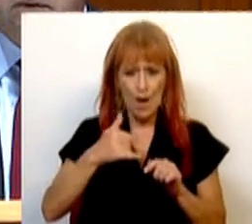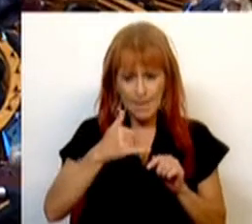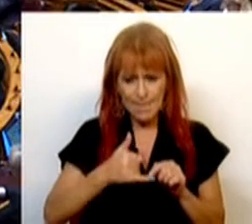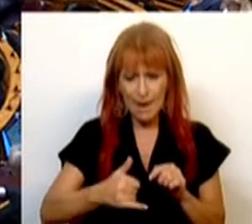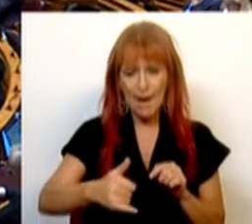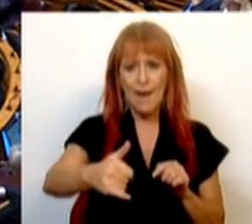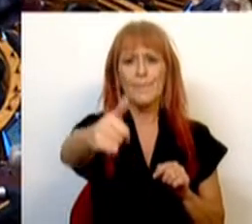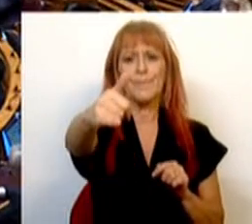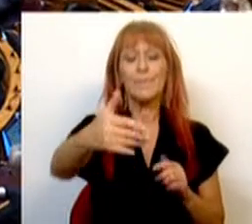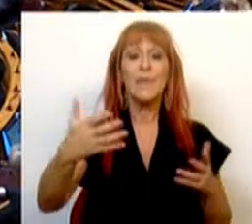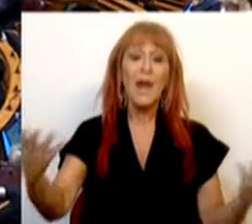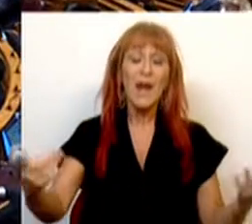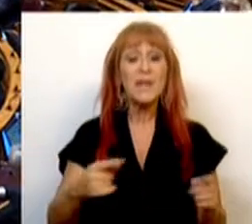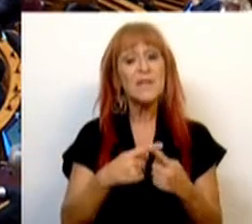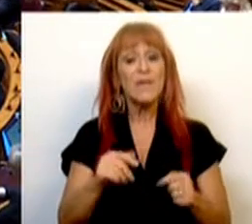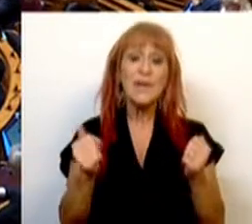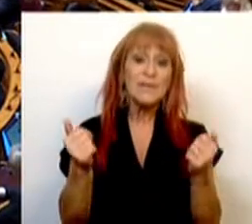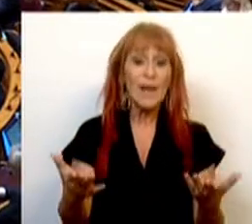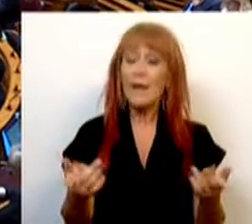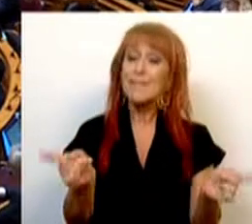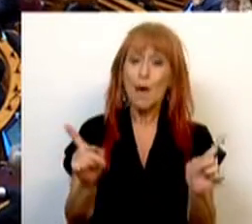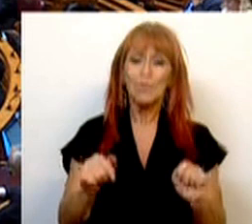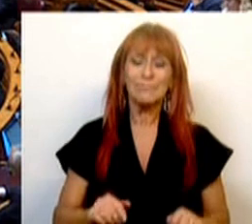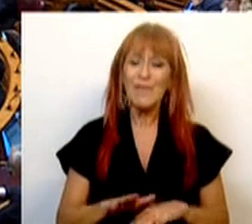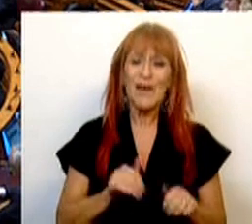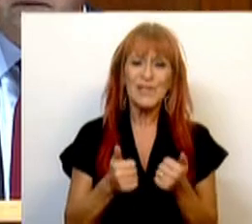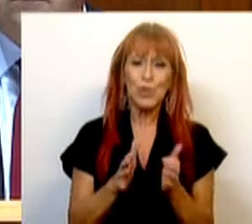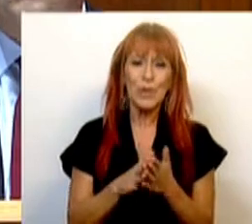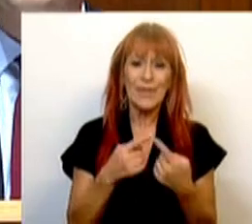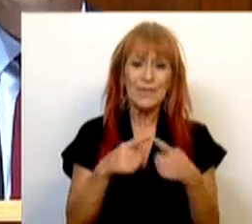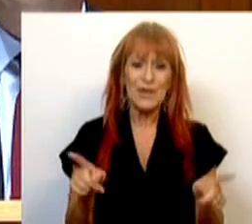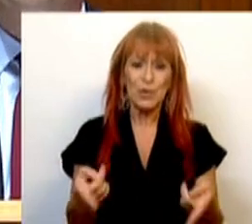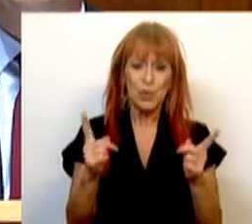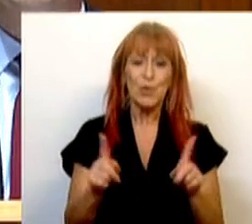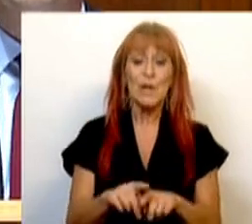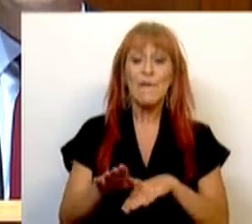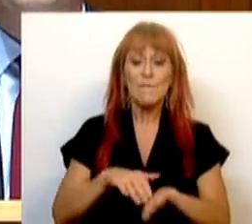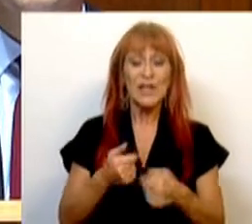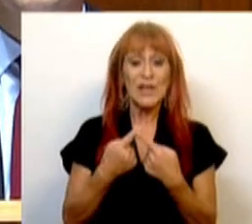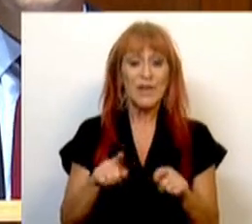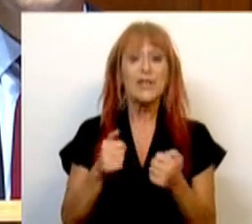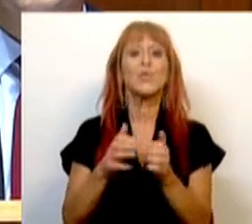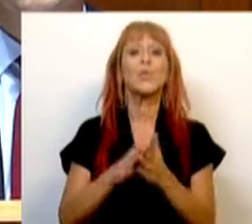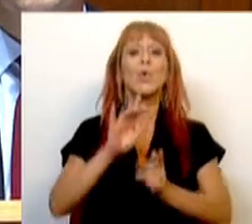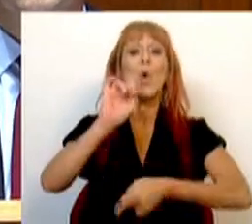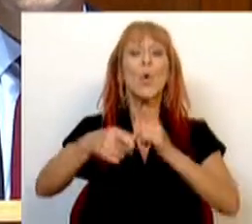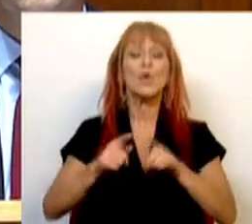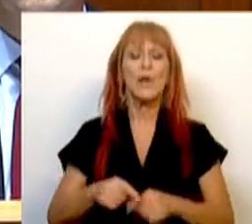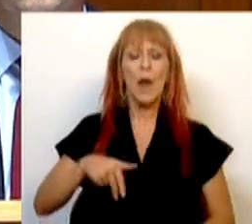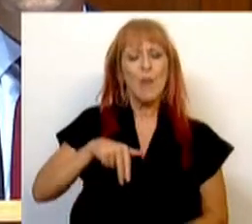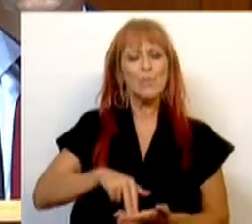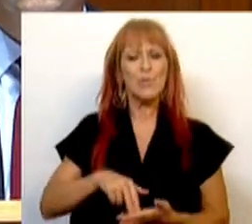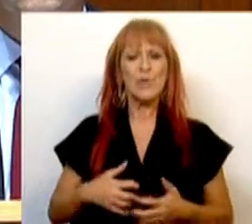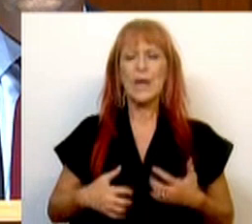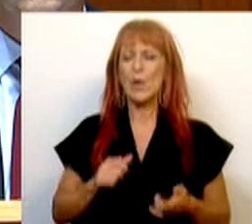ano. É isto que faz toda a diferença? Não, não é isto que faz toda a diferença. Mas o que faz toda a diferença é a postura